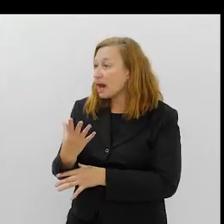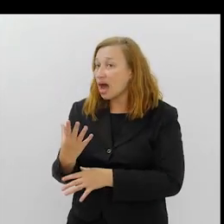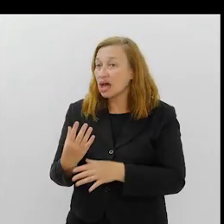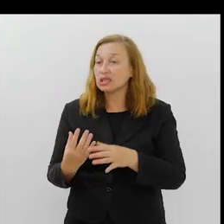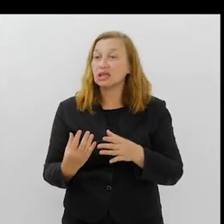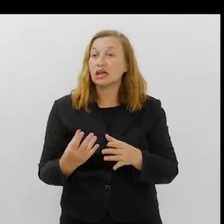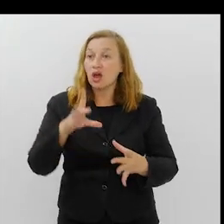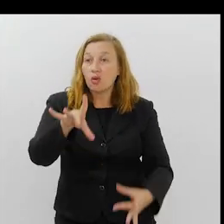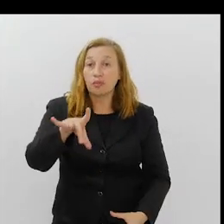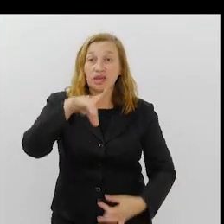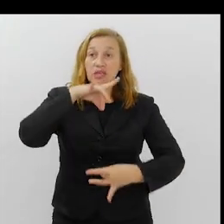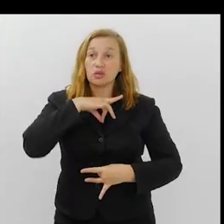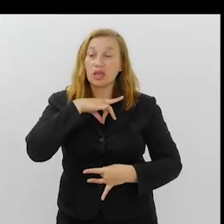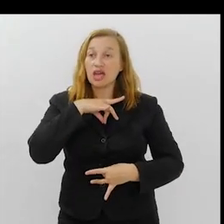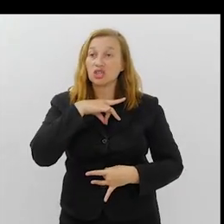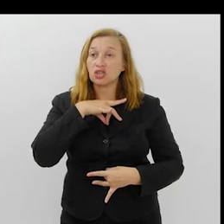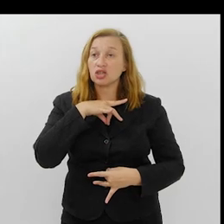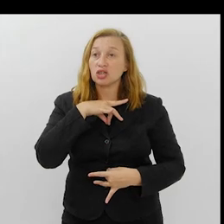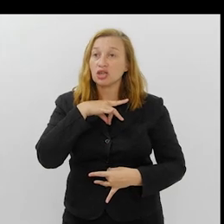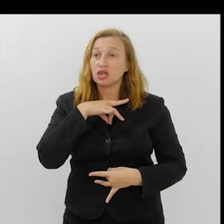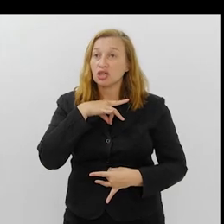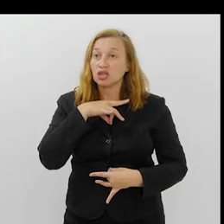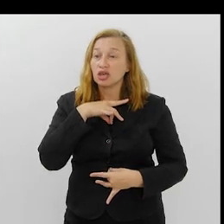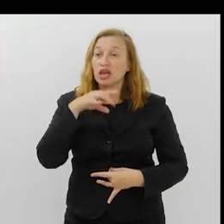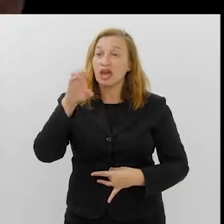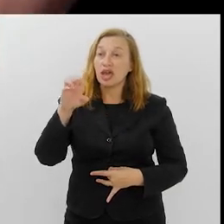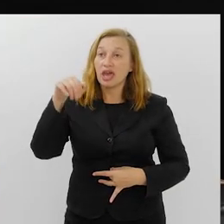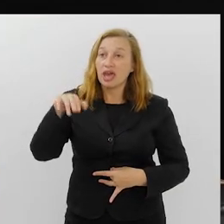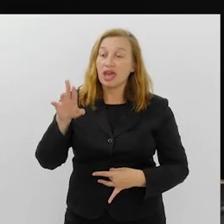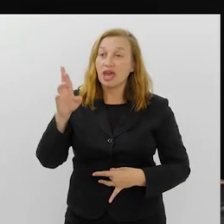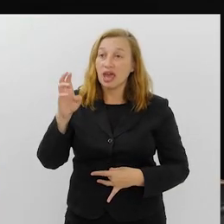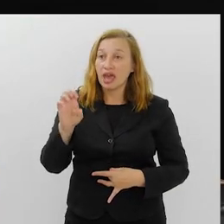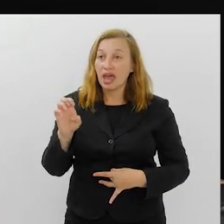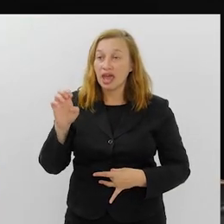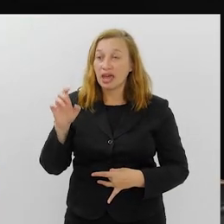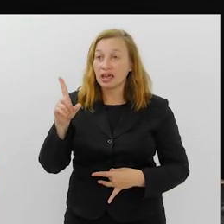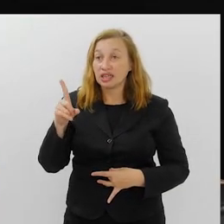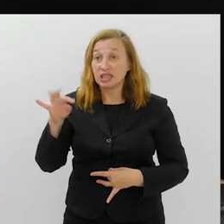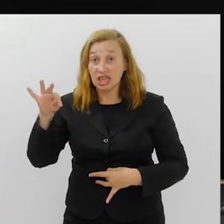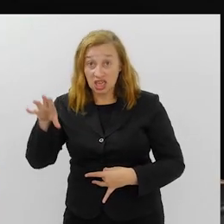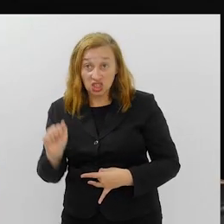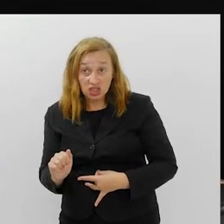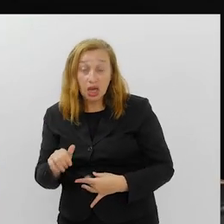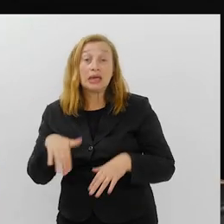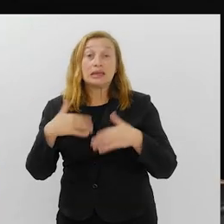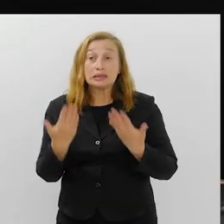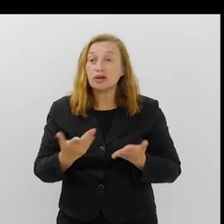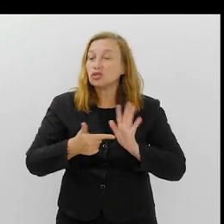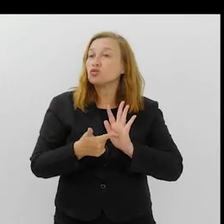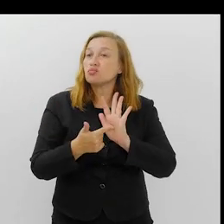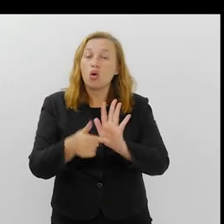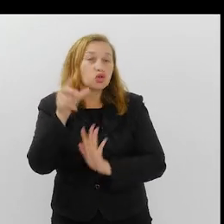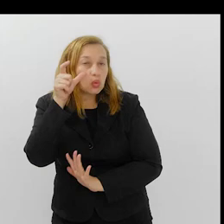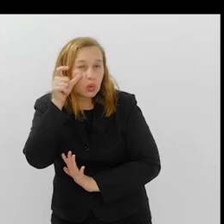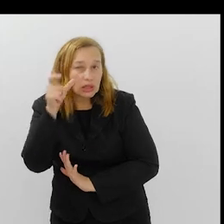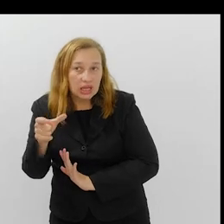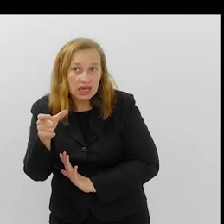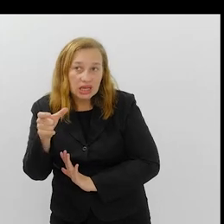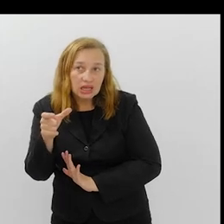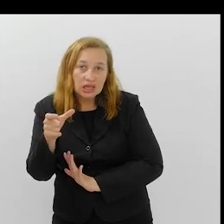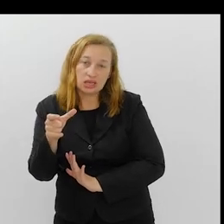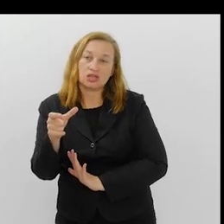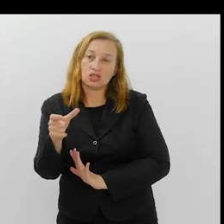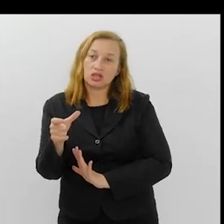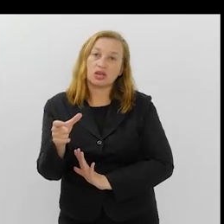o personagem que é o enredista. Então, isso tudo mostra interesse